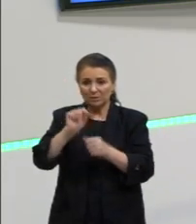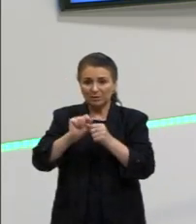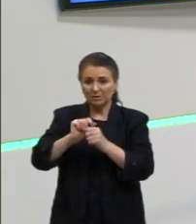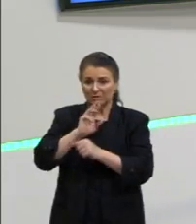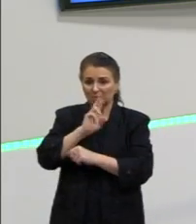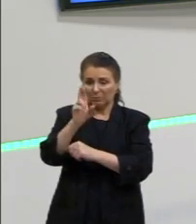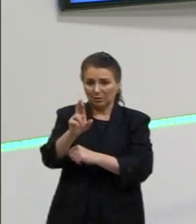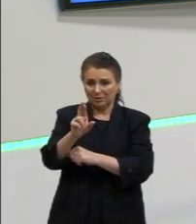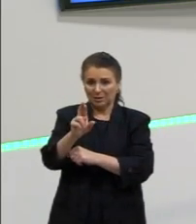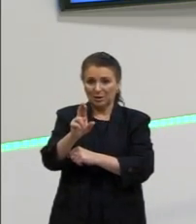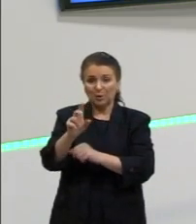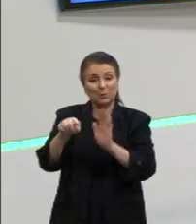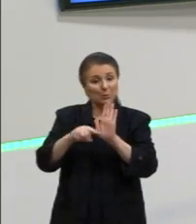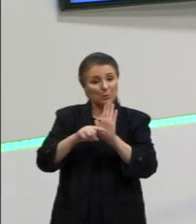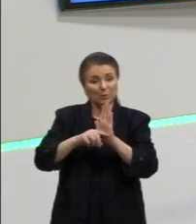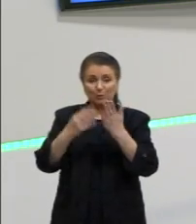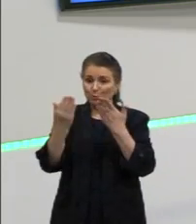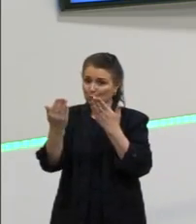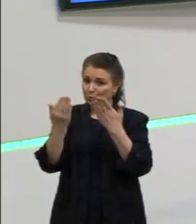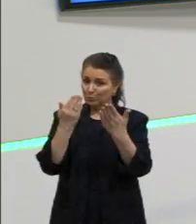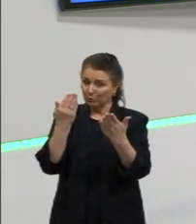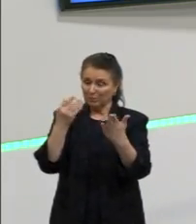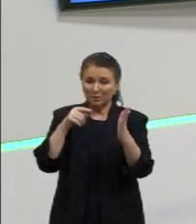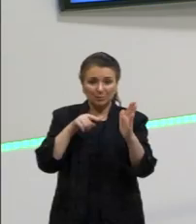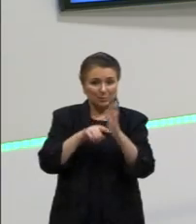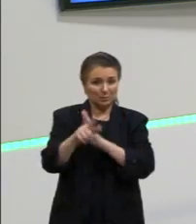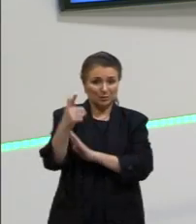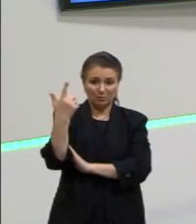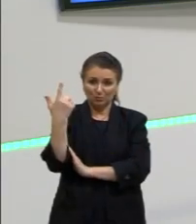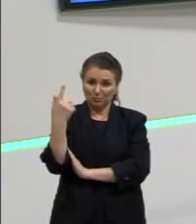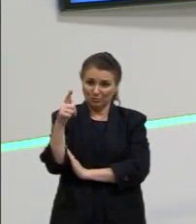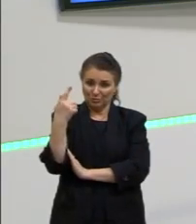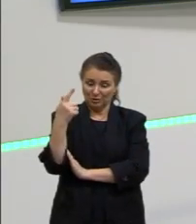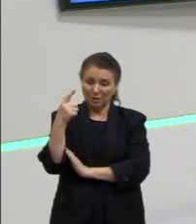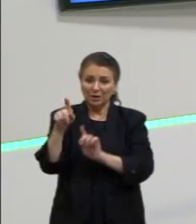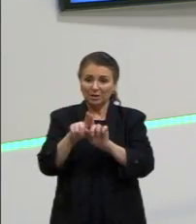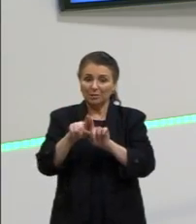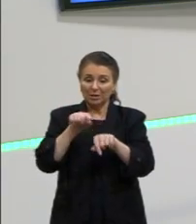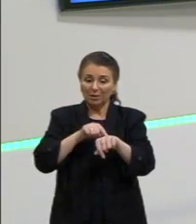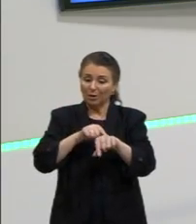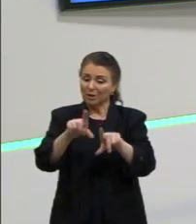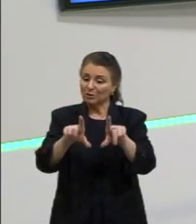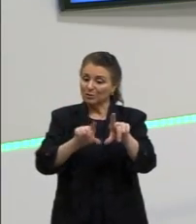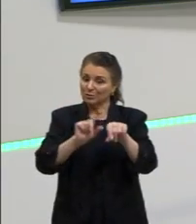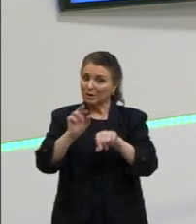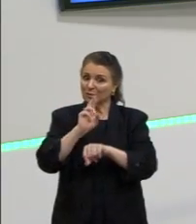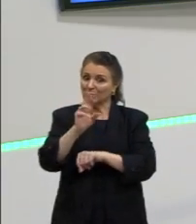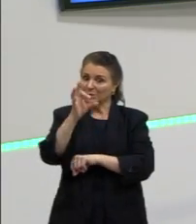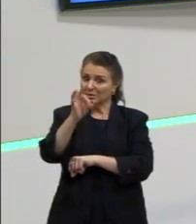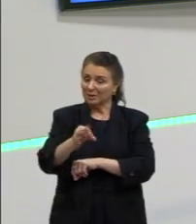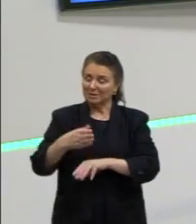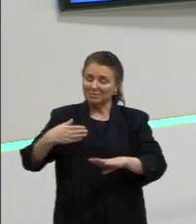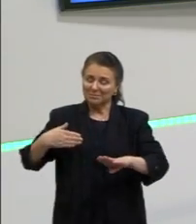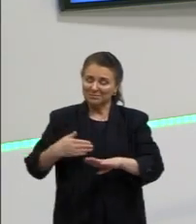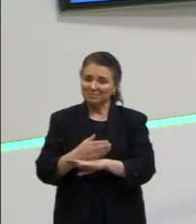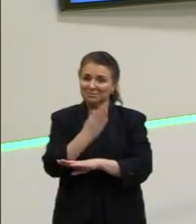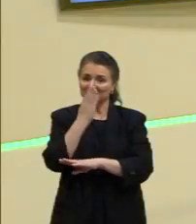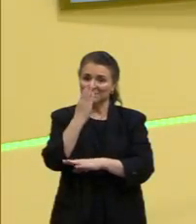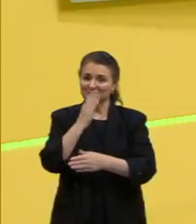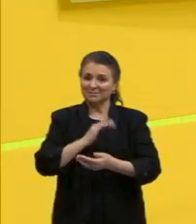dúvida possível dentro das questões, dentro das alternativas. Está agorizada? E partiu passar. E